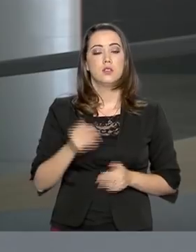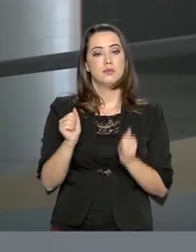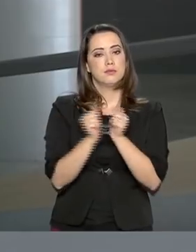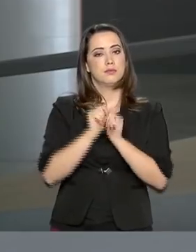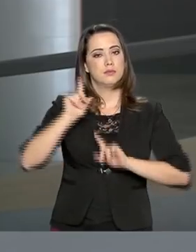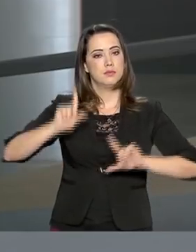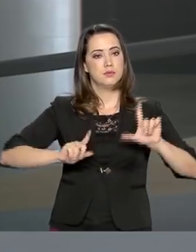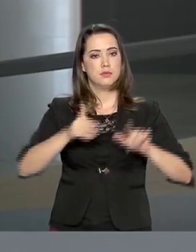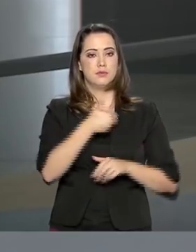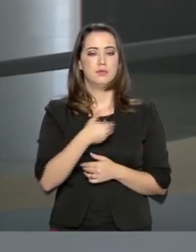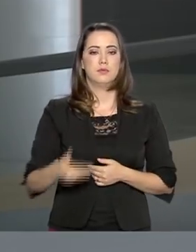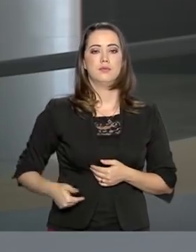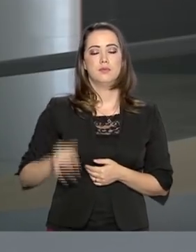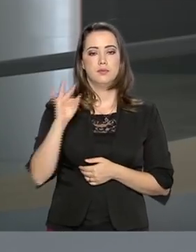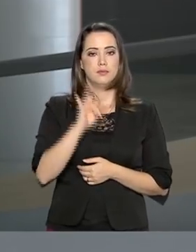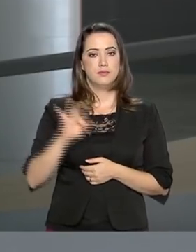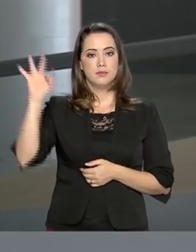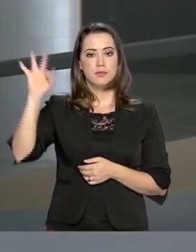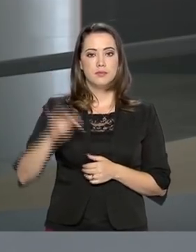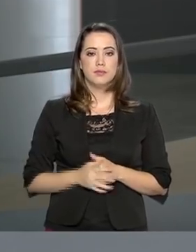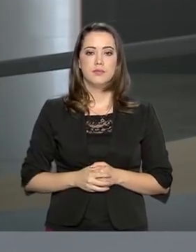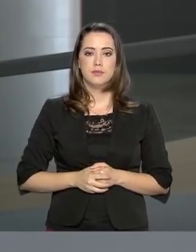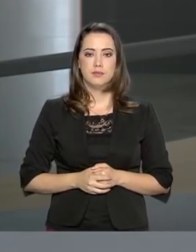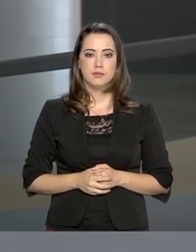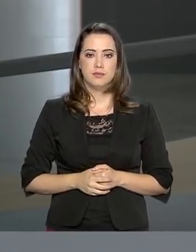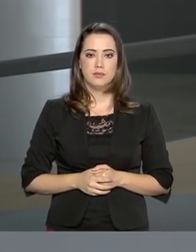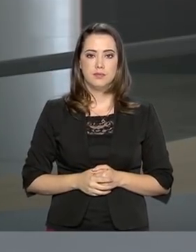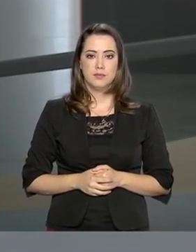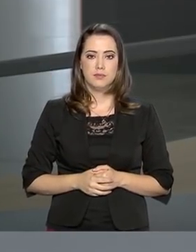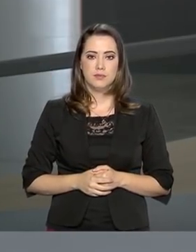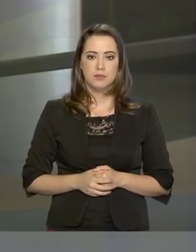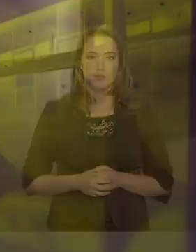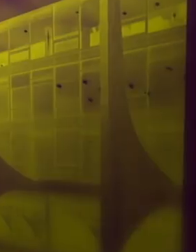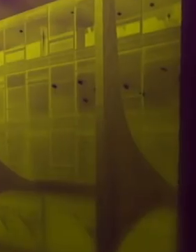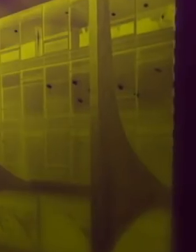Continue com a gente na NBR e a TV do Governo Federal.